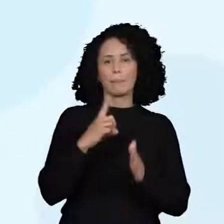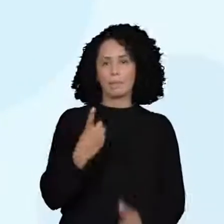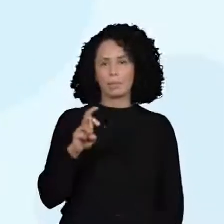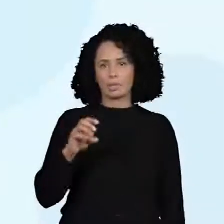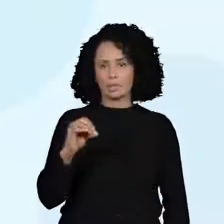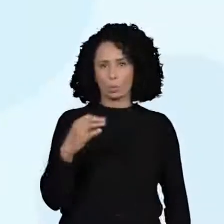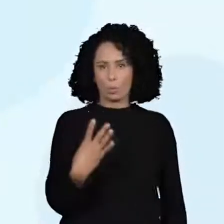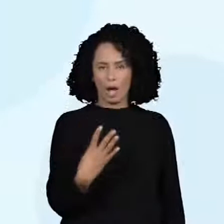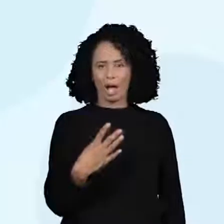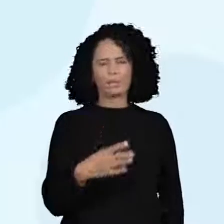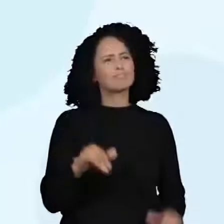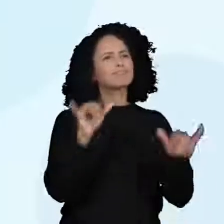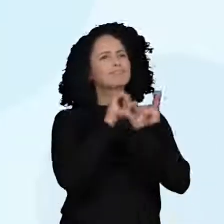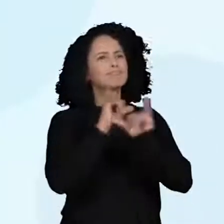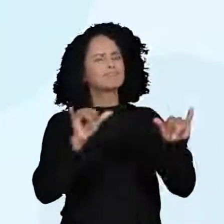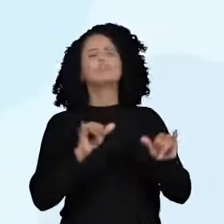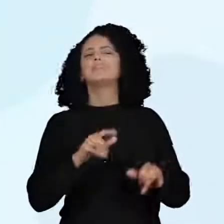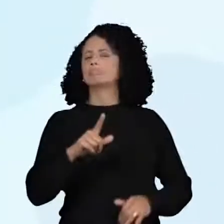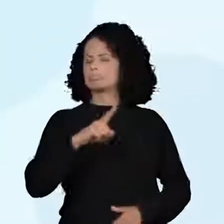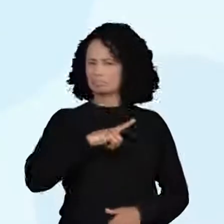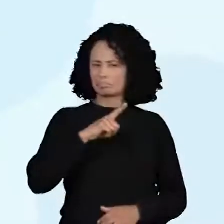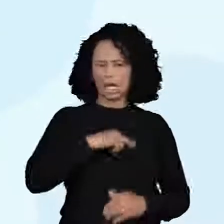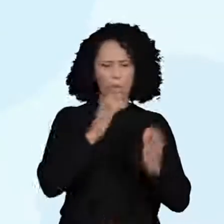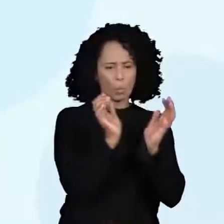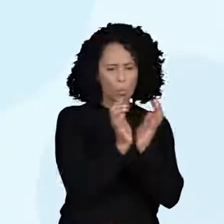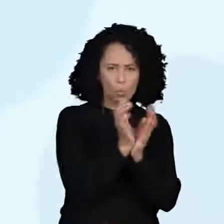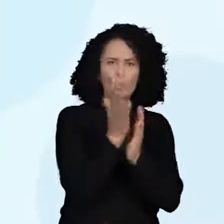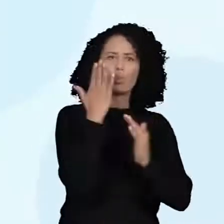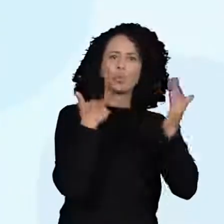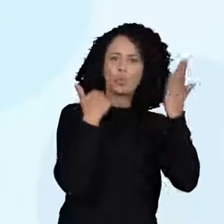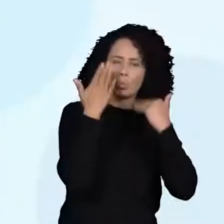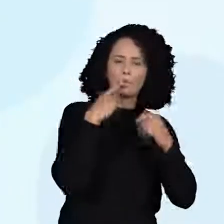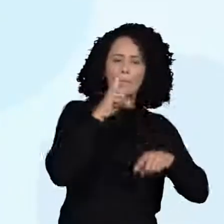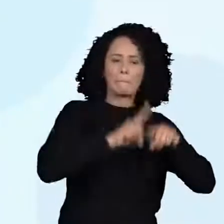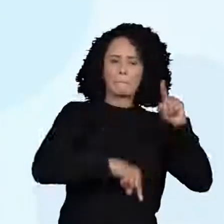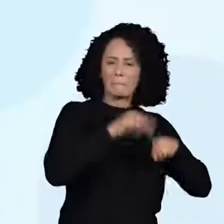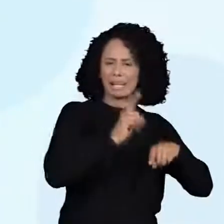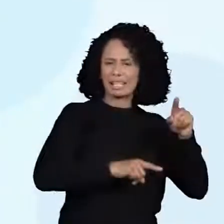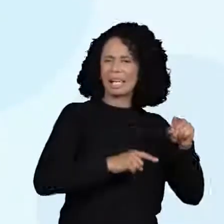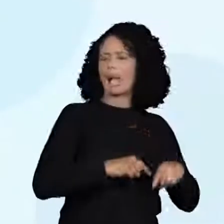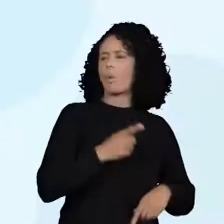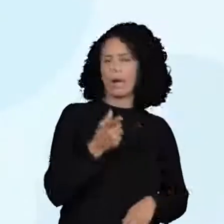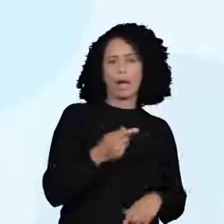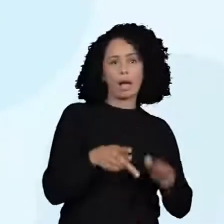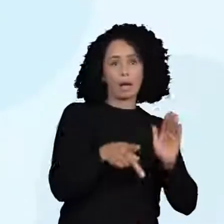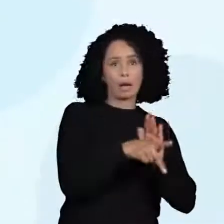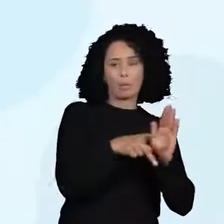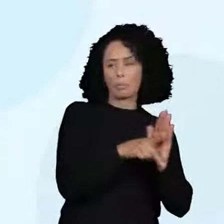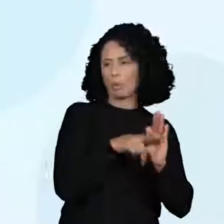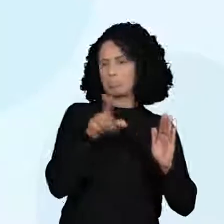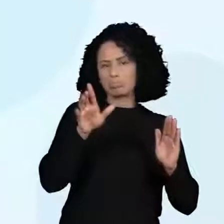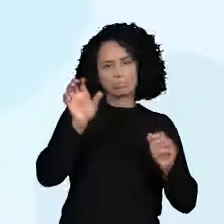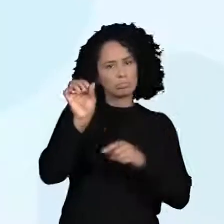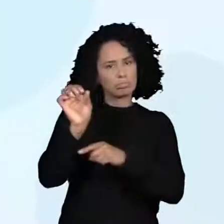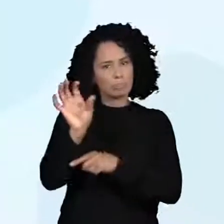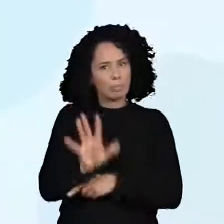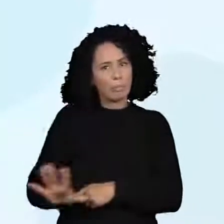trocavam diversos artigos que interessavam aos europeus. Como pele de animais,